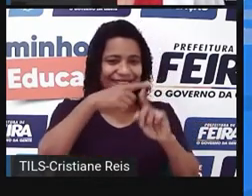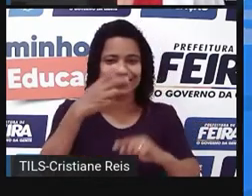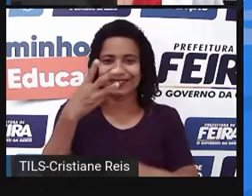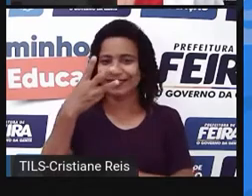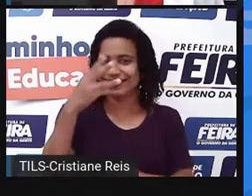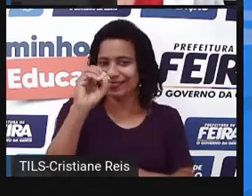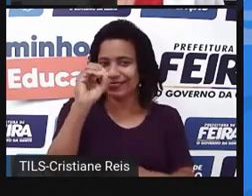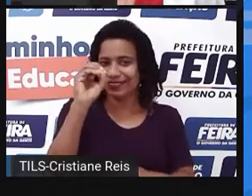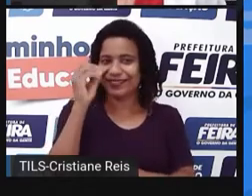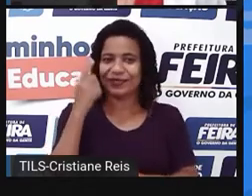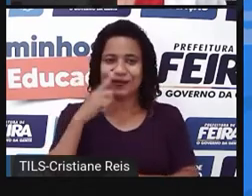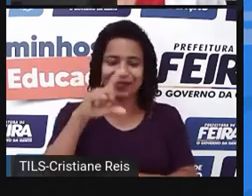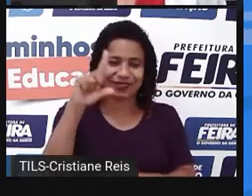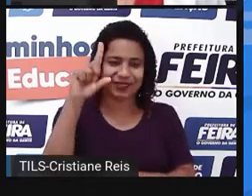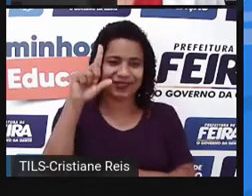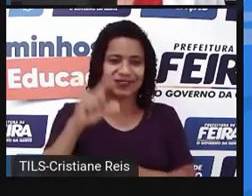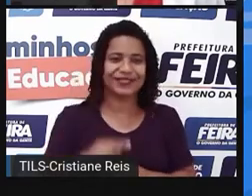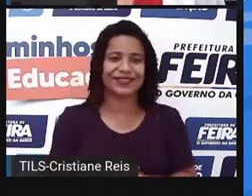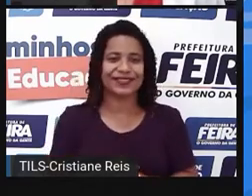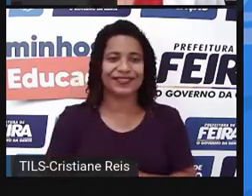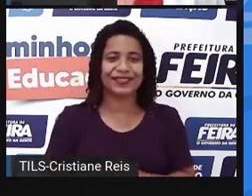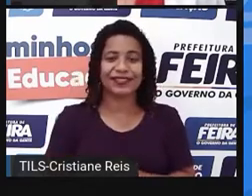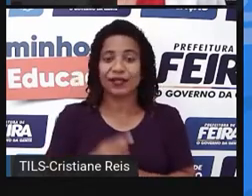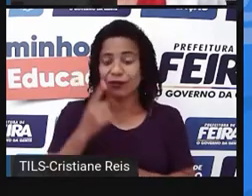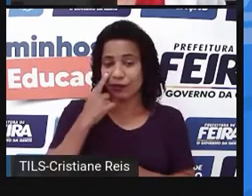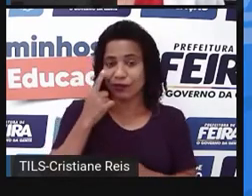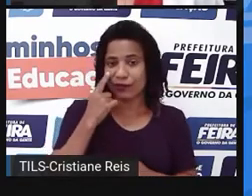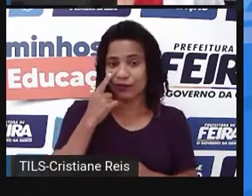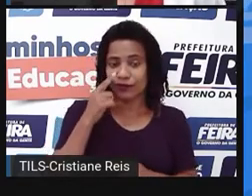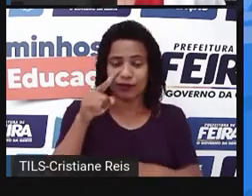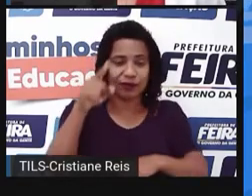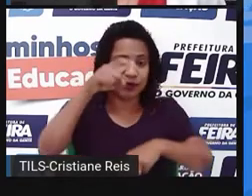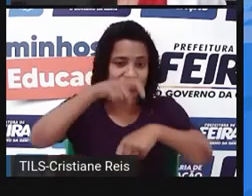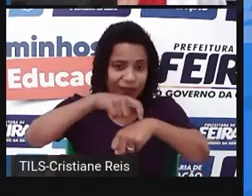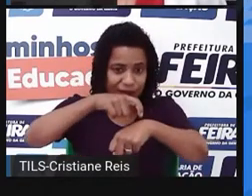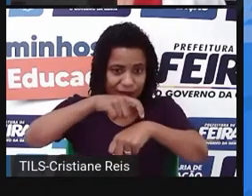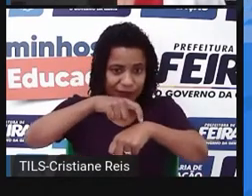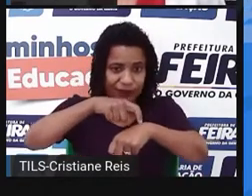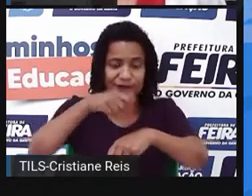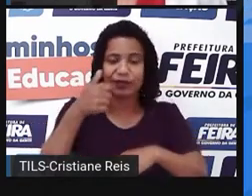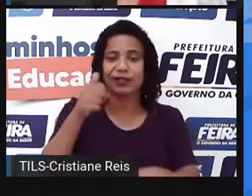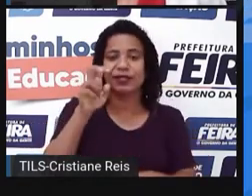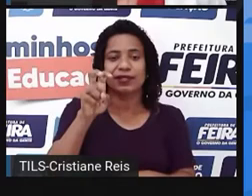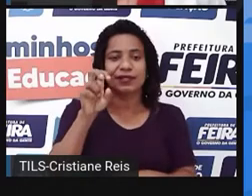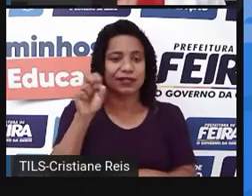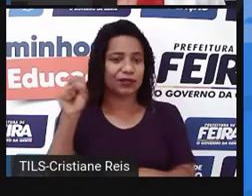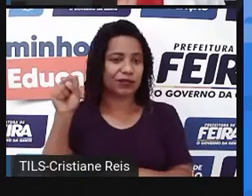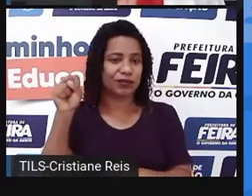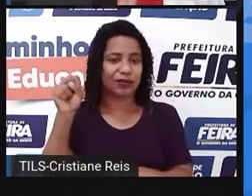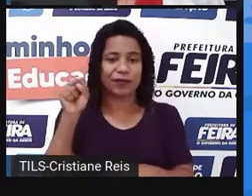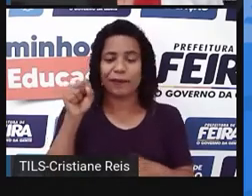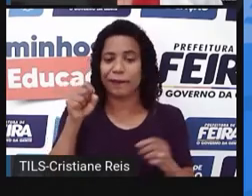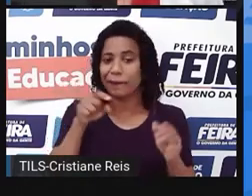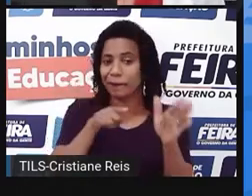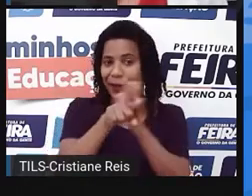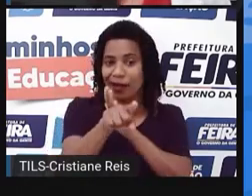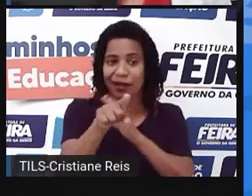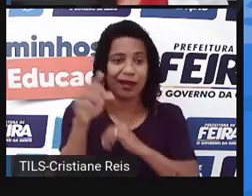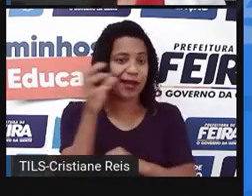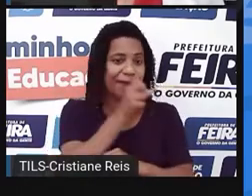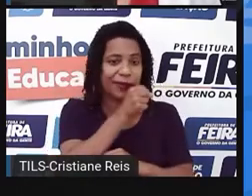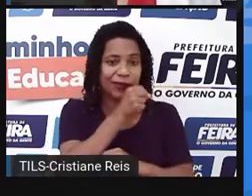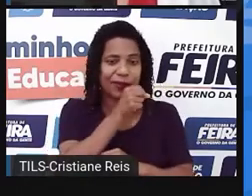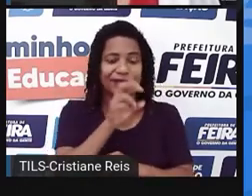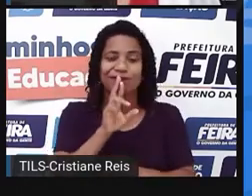30 pontos. Quando aparecer esse reloginho, né? Dizendo 15 segundos, é porque a pergunta é muito rápida. E,